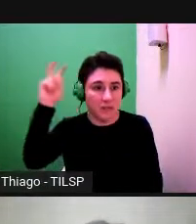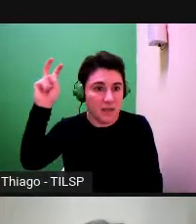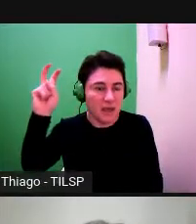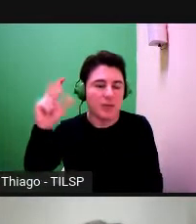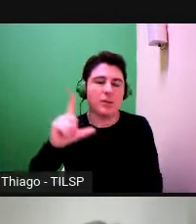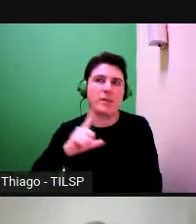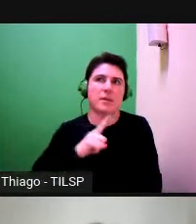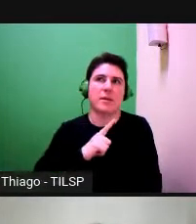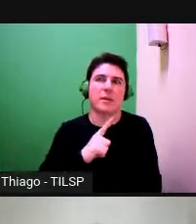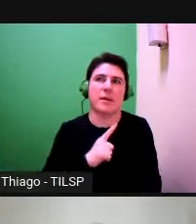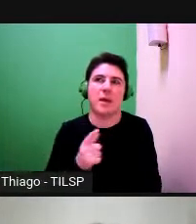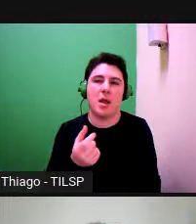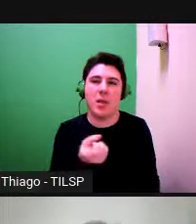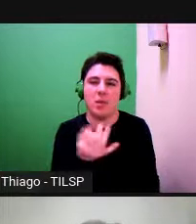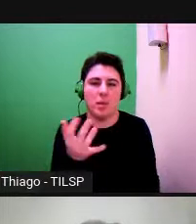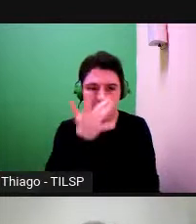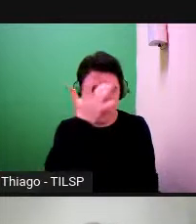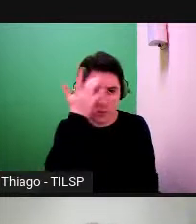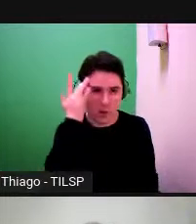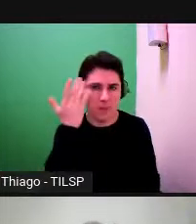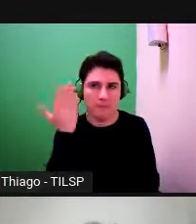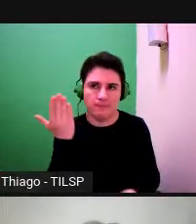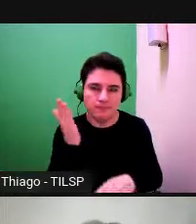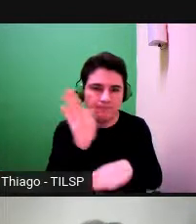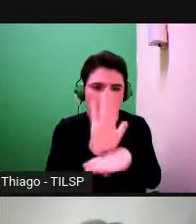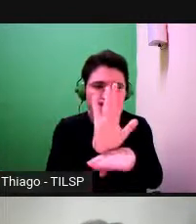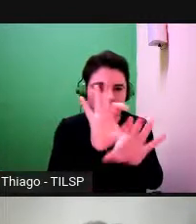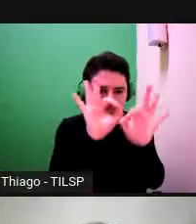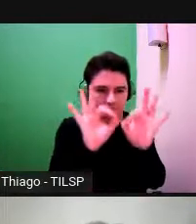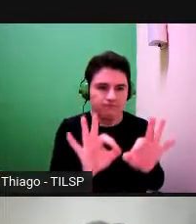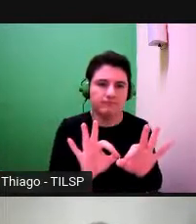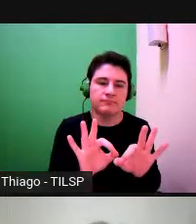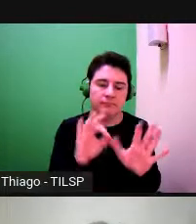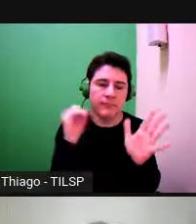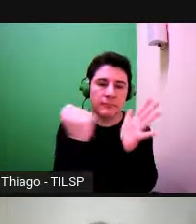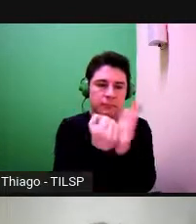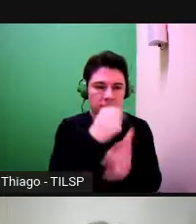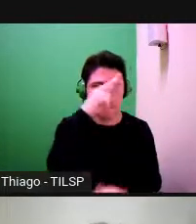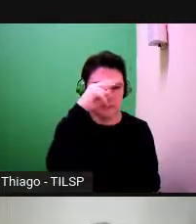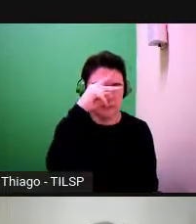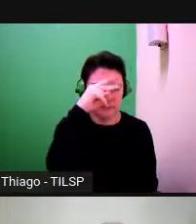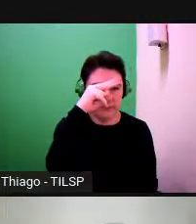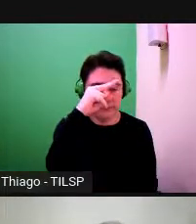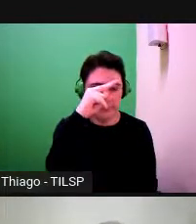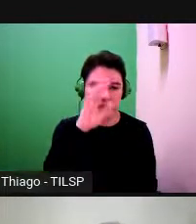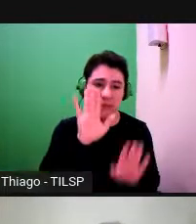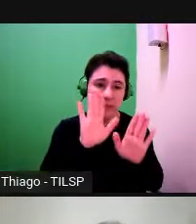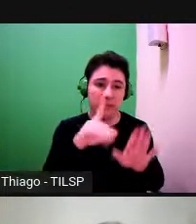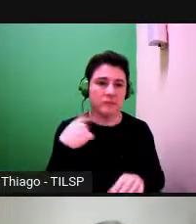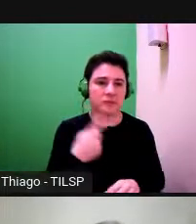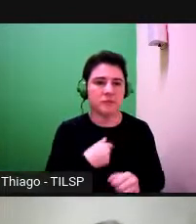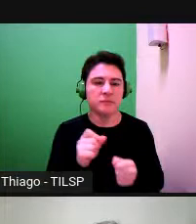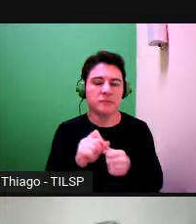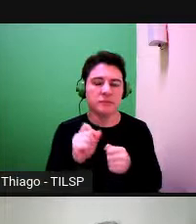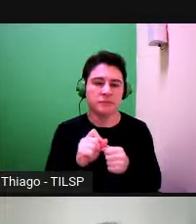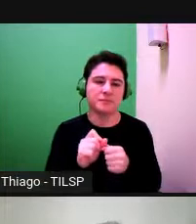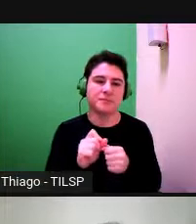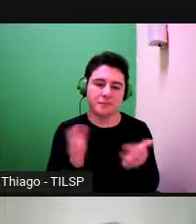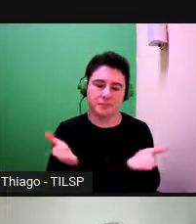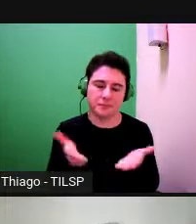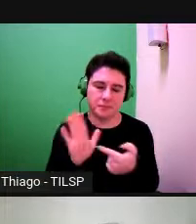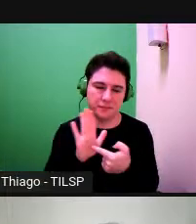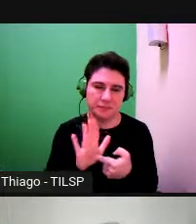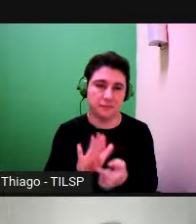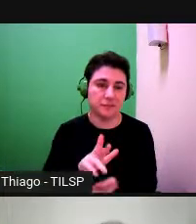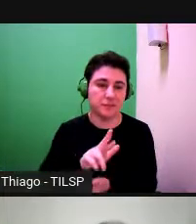algumas pessoas que dão contributos decisivos e que ficarão na história a maior parte de nós o que faz é repor em circulação e não